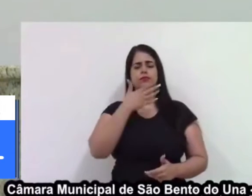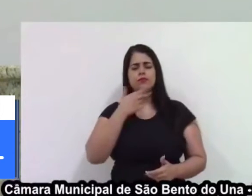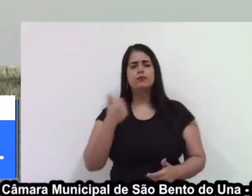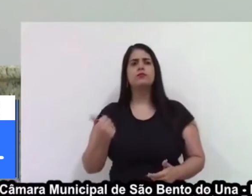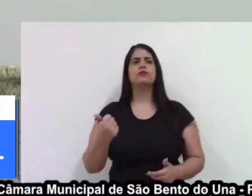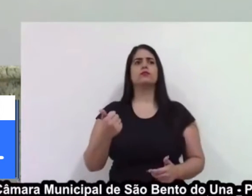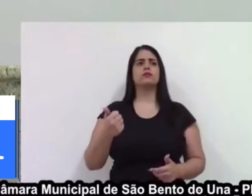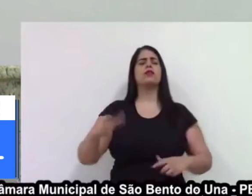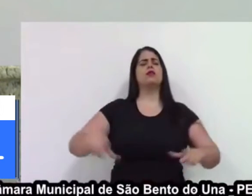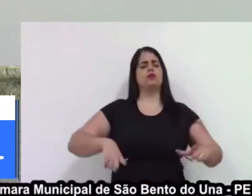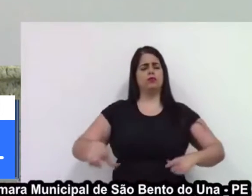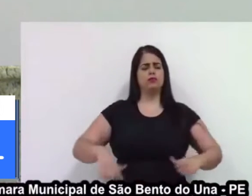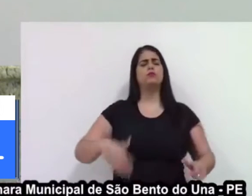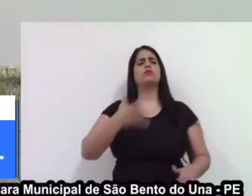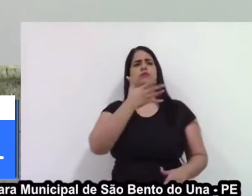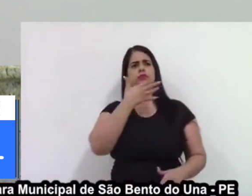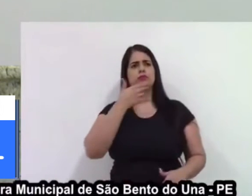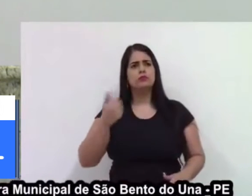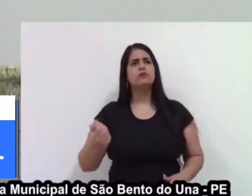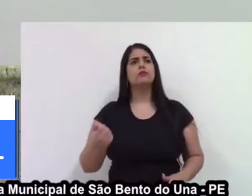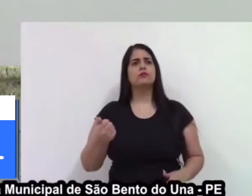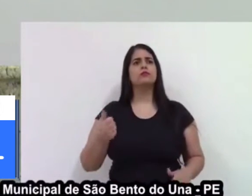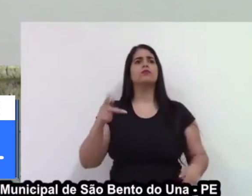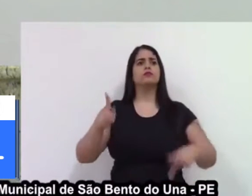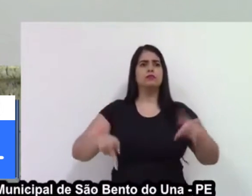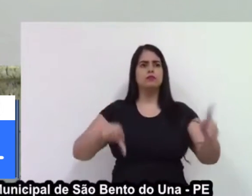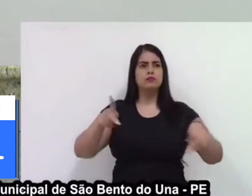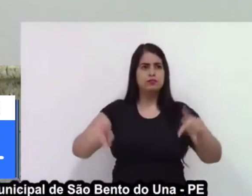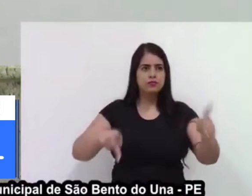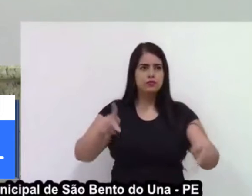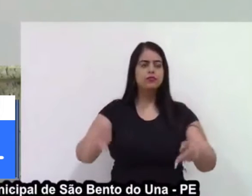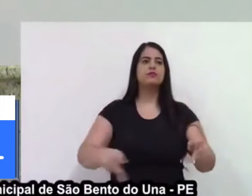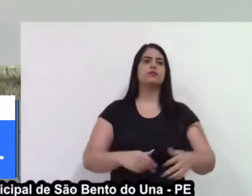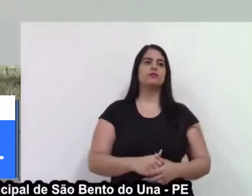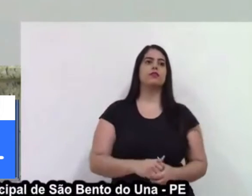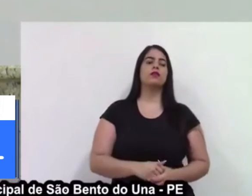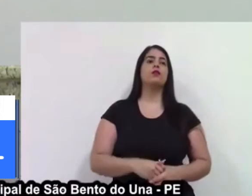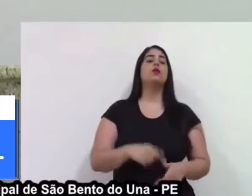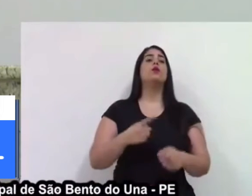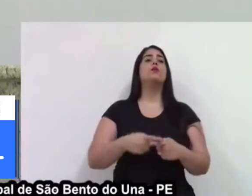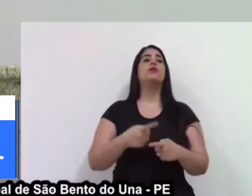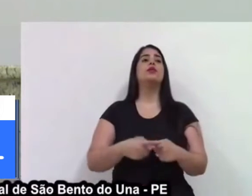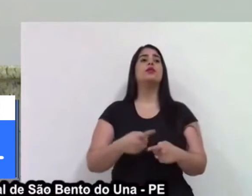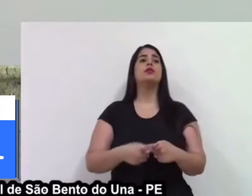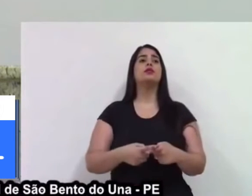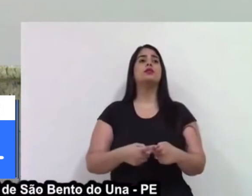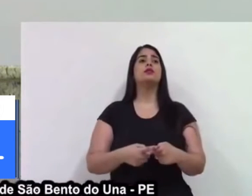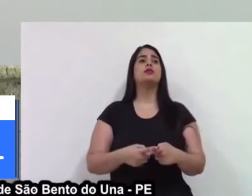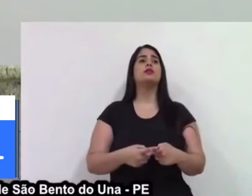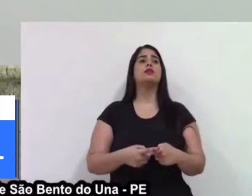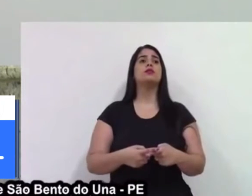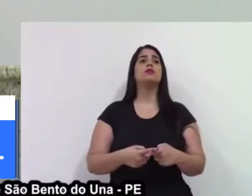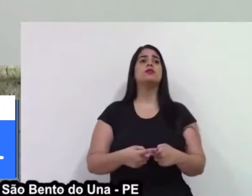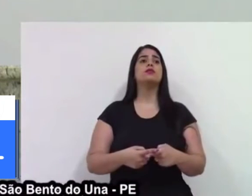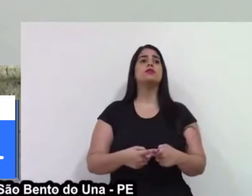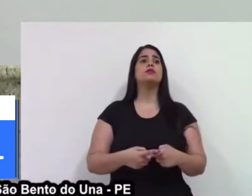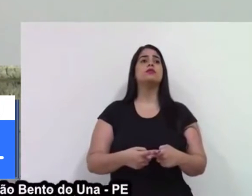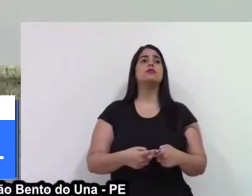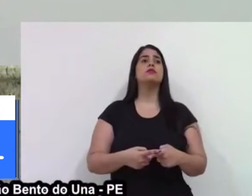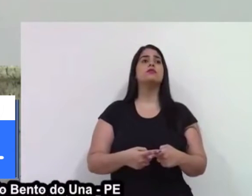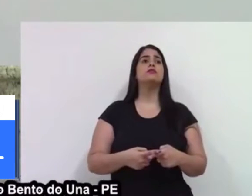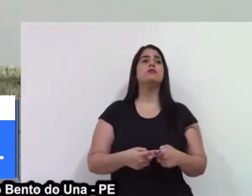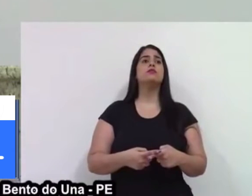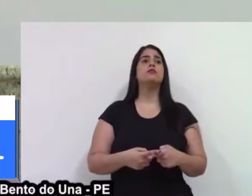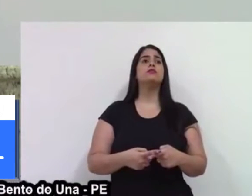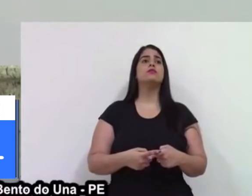fazendo um trabalho melhor para toda a população, porque cada um que nos confiou para que pudéssemos voltar